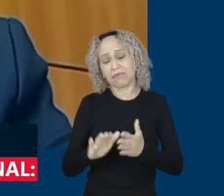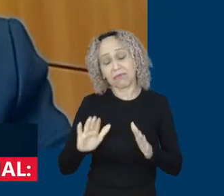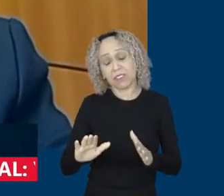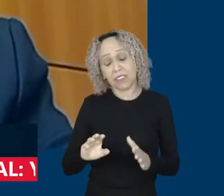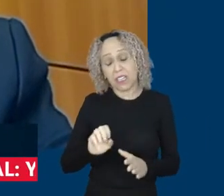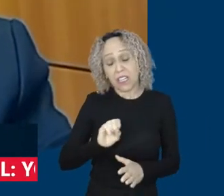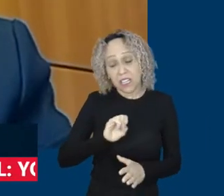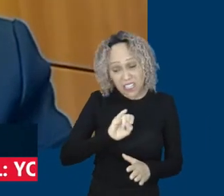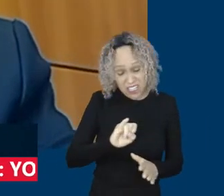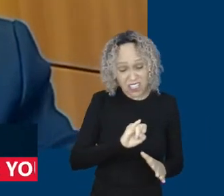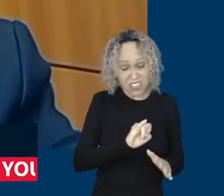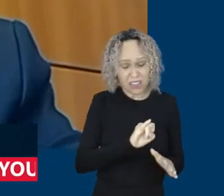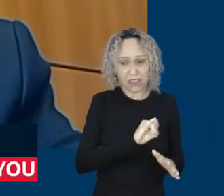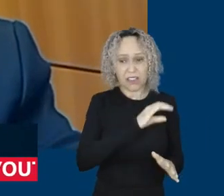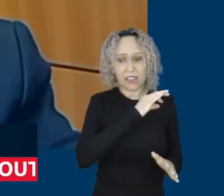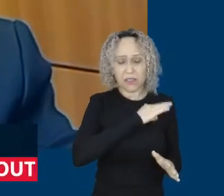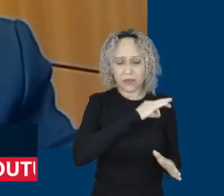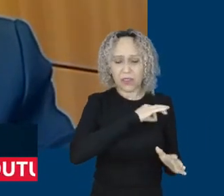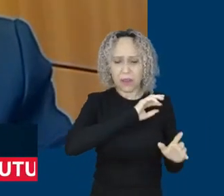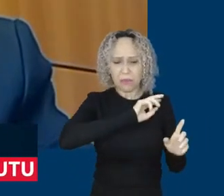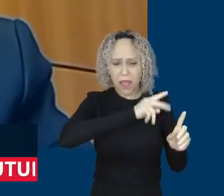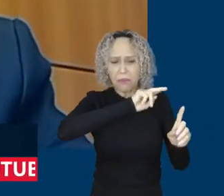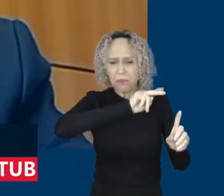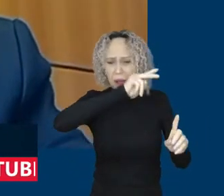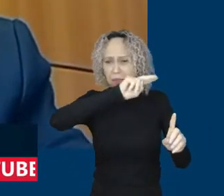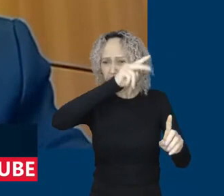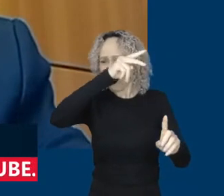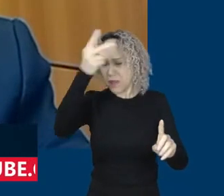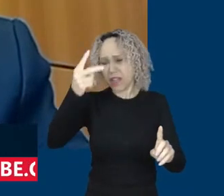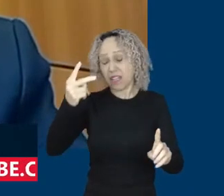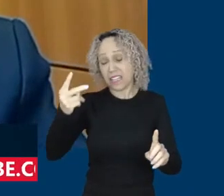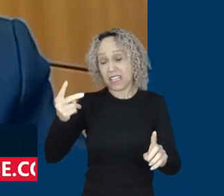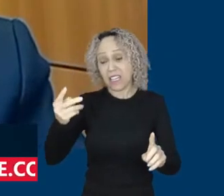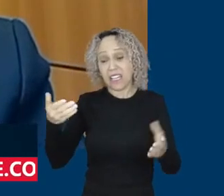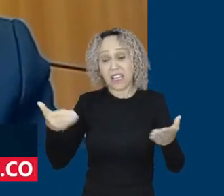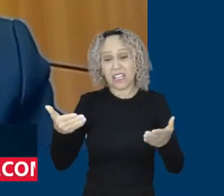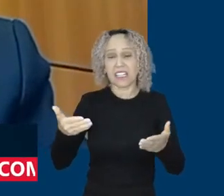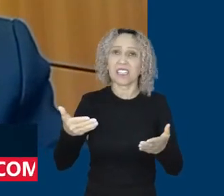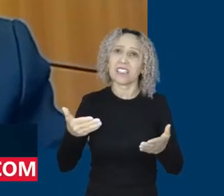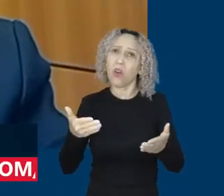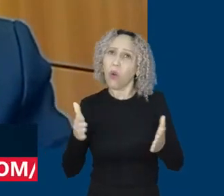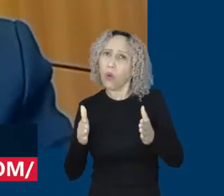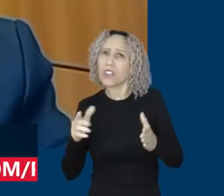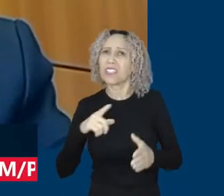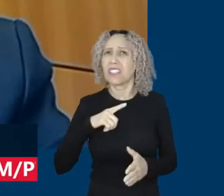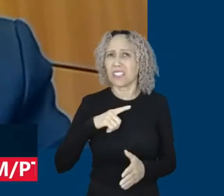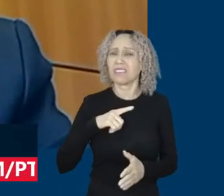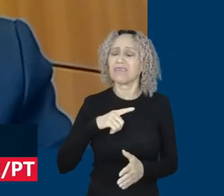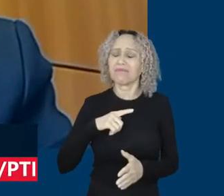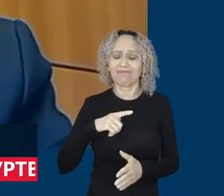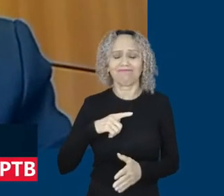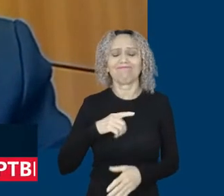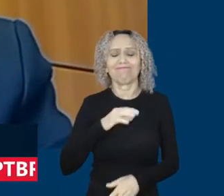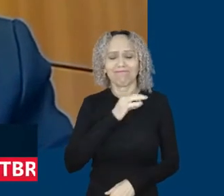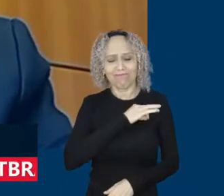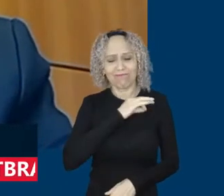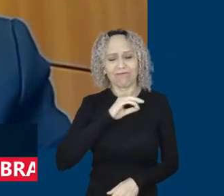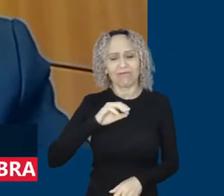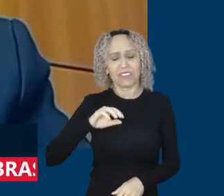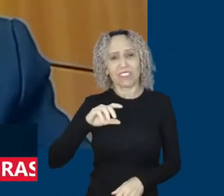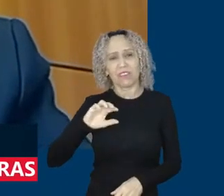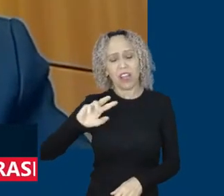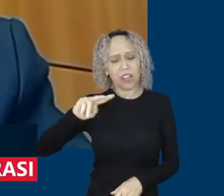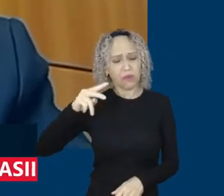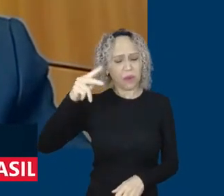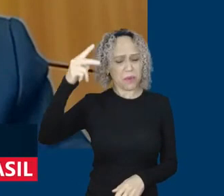gente não teria esse ganho para os trabalhadores. O que eu acho importante também a gente colocar é que essa política ao